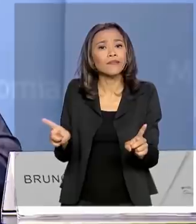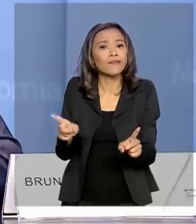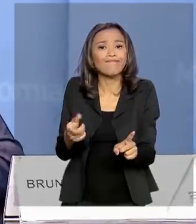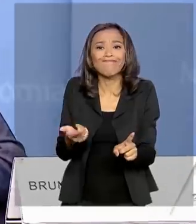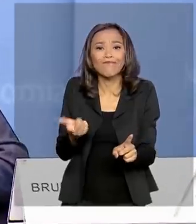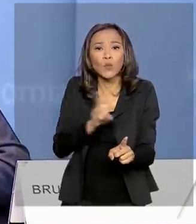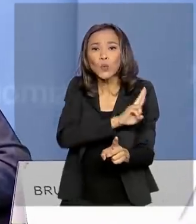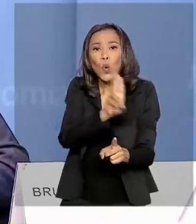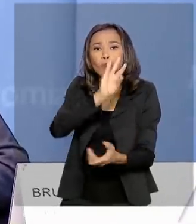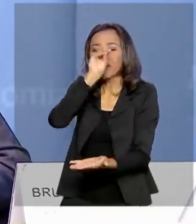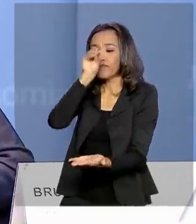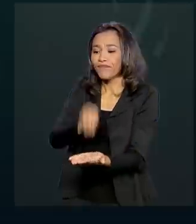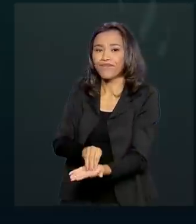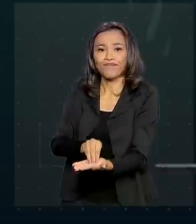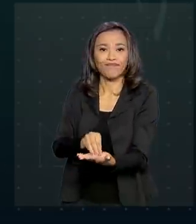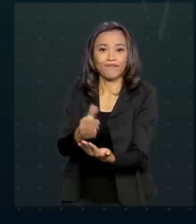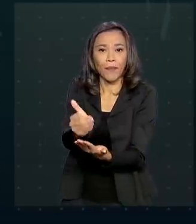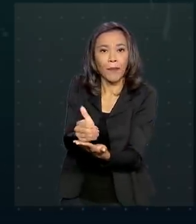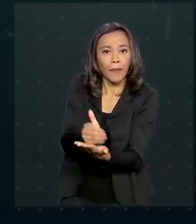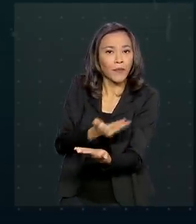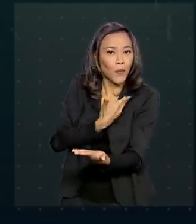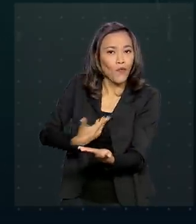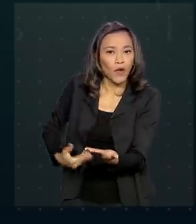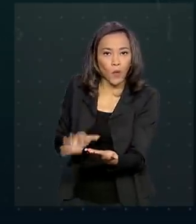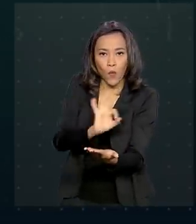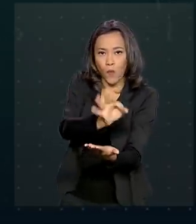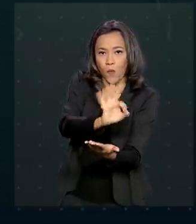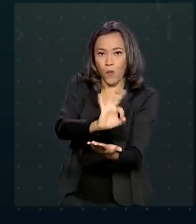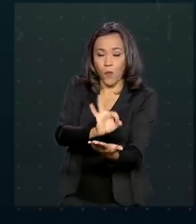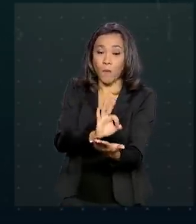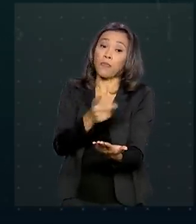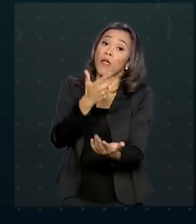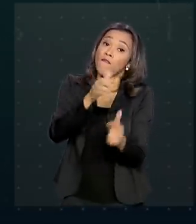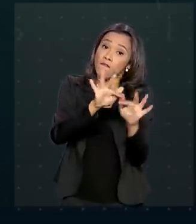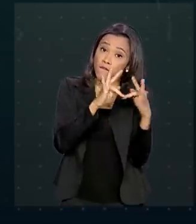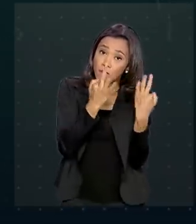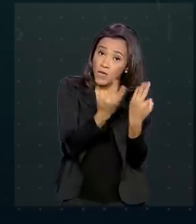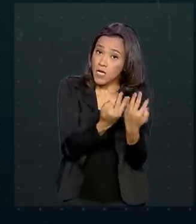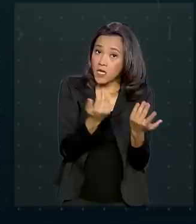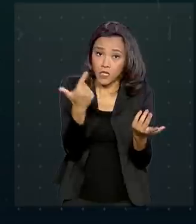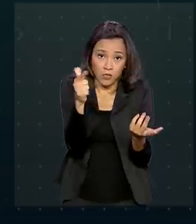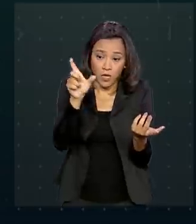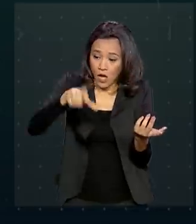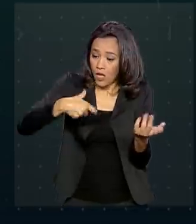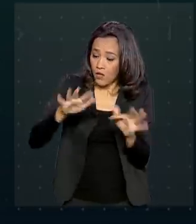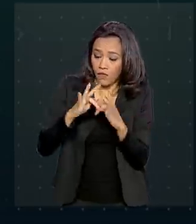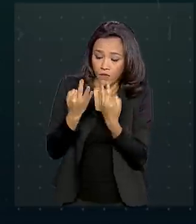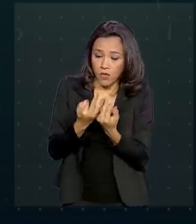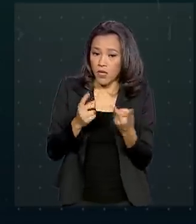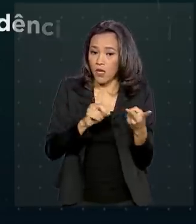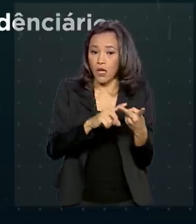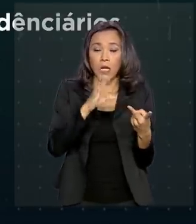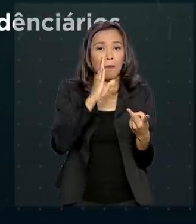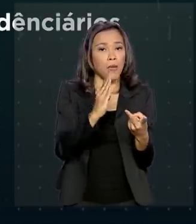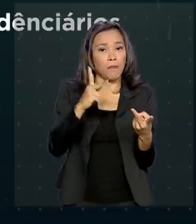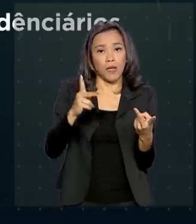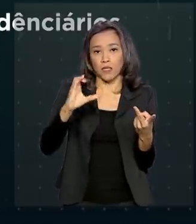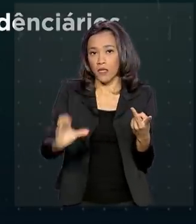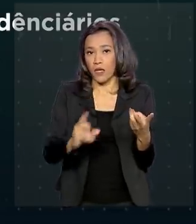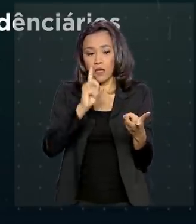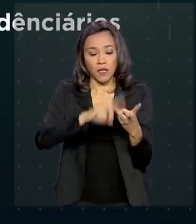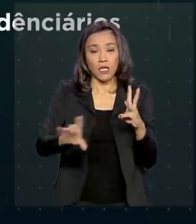estão inscritas no Cadio Único. Apenas famílias que não estejam recebendo Bolsa Família, BPC, seguro